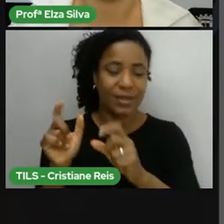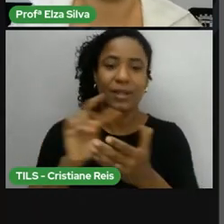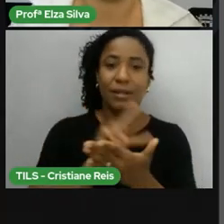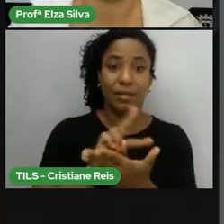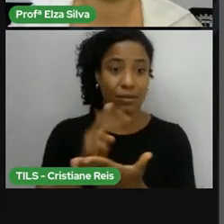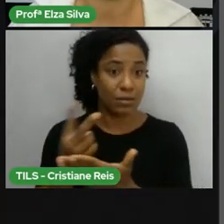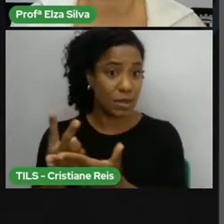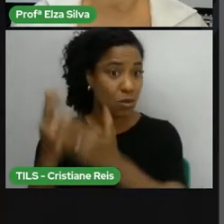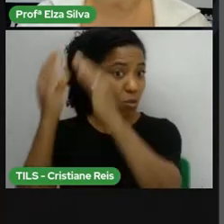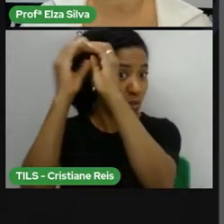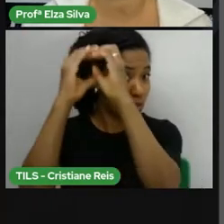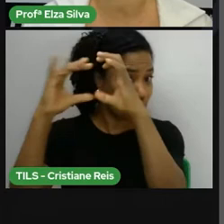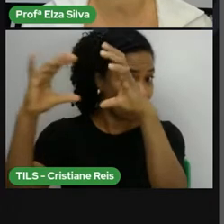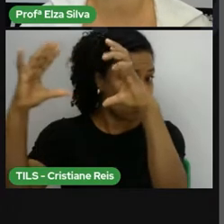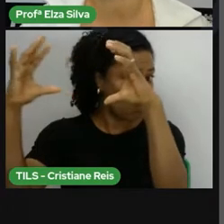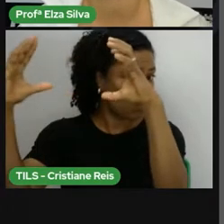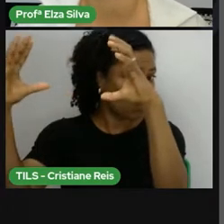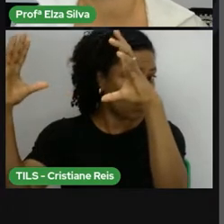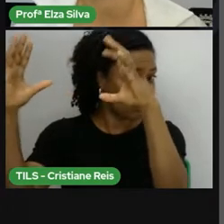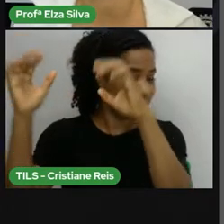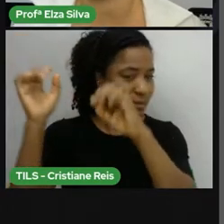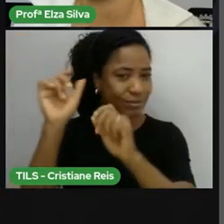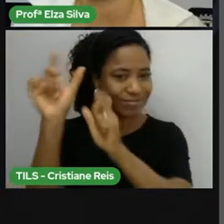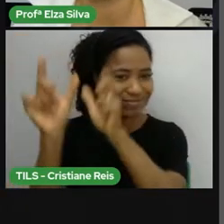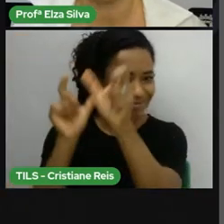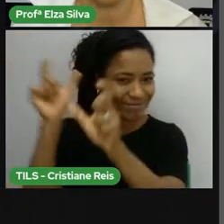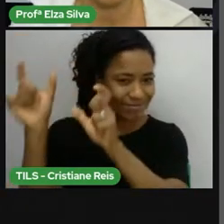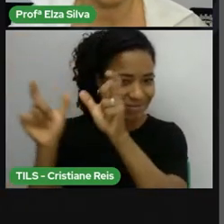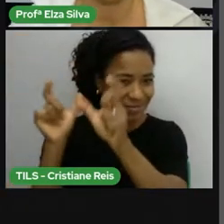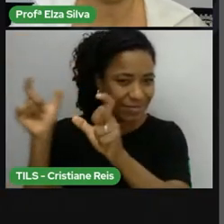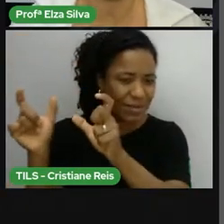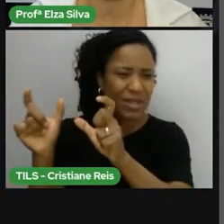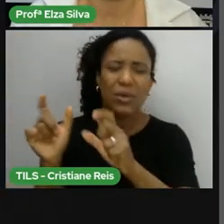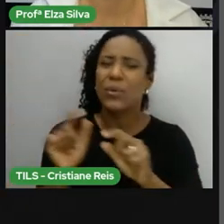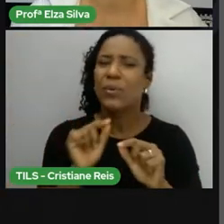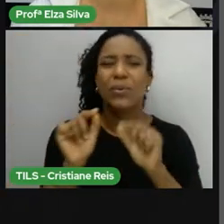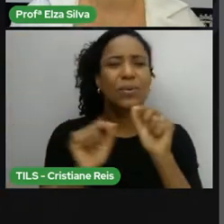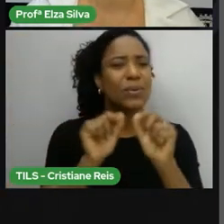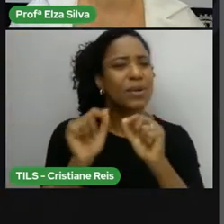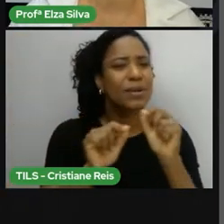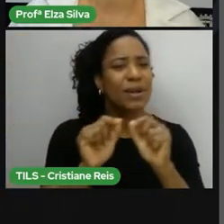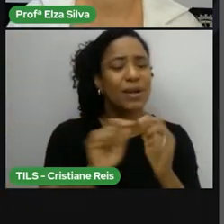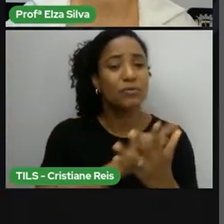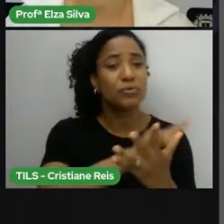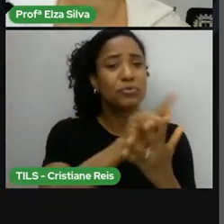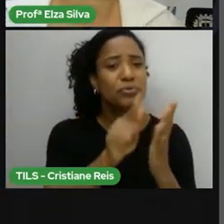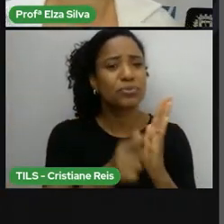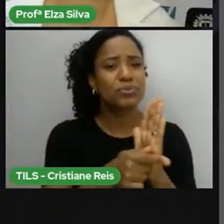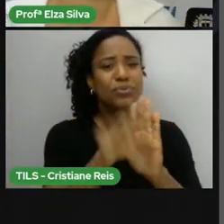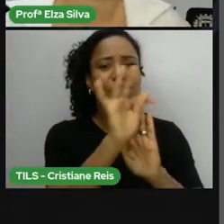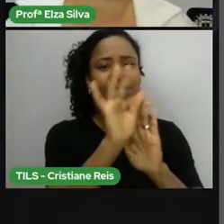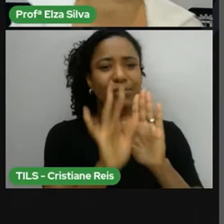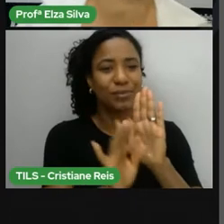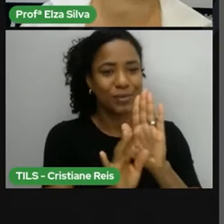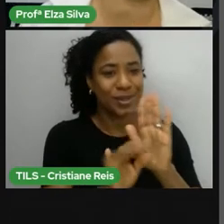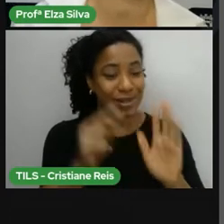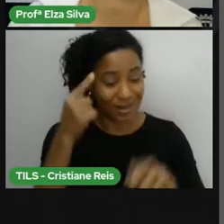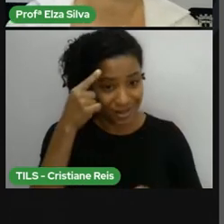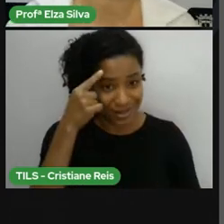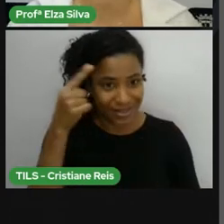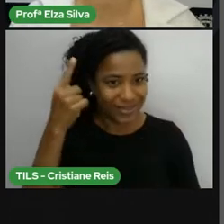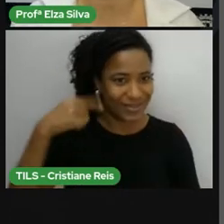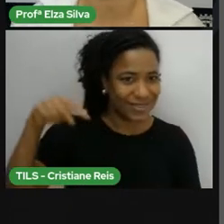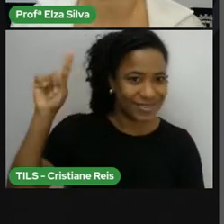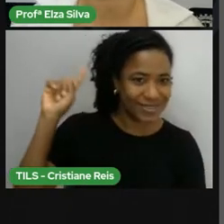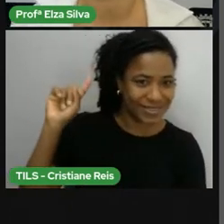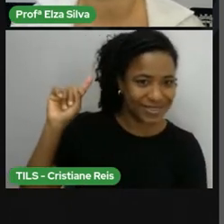palavras. O que é esse gênero textual? Na verdade, a gente já viu anteriormente, em